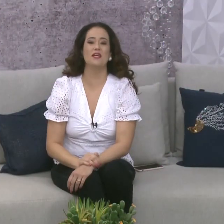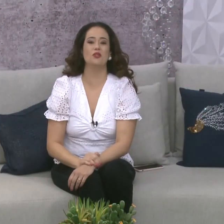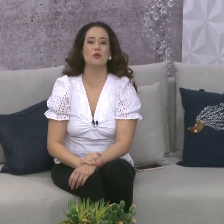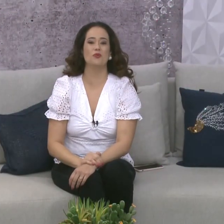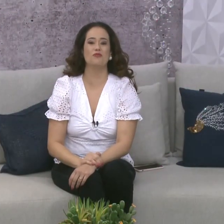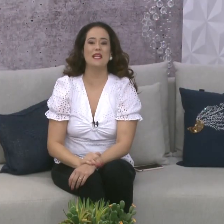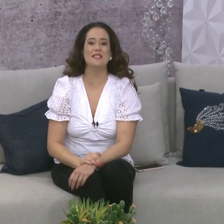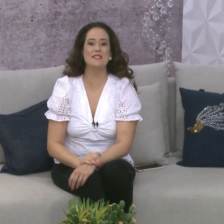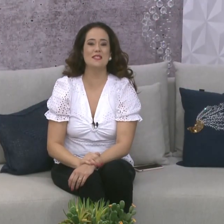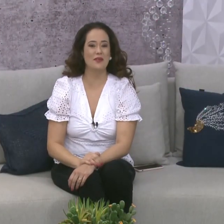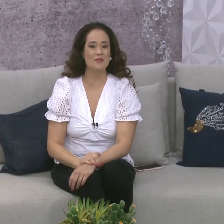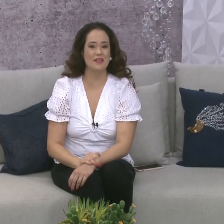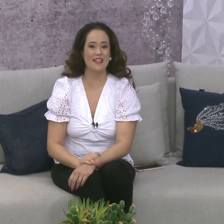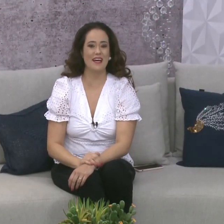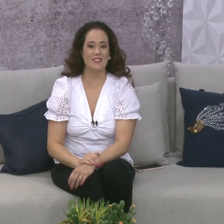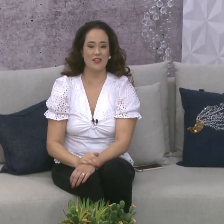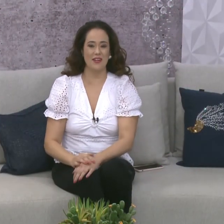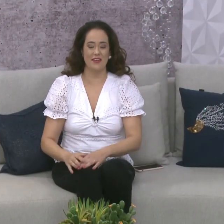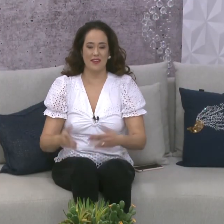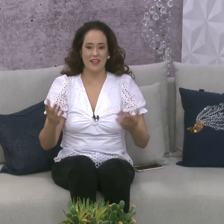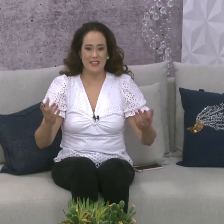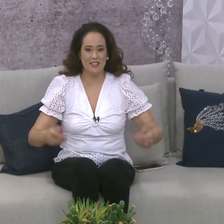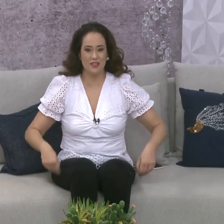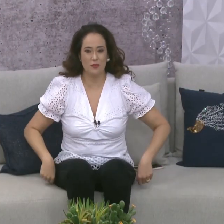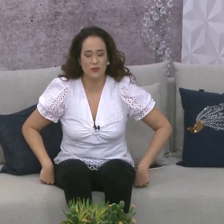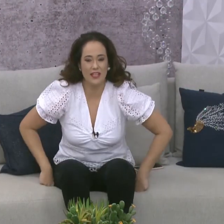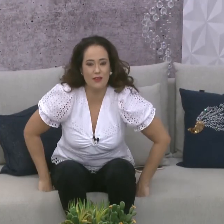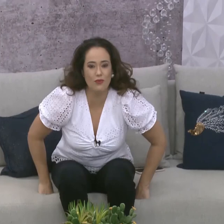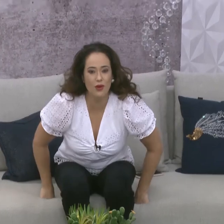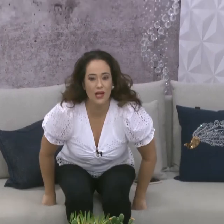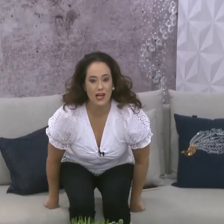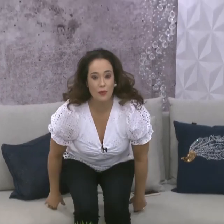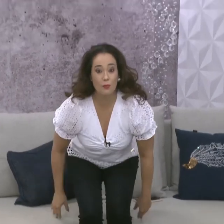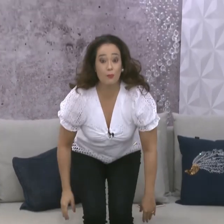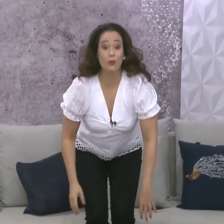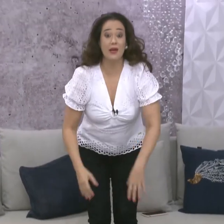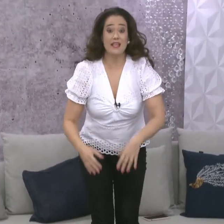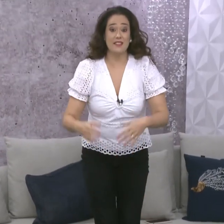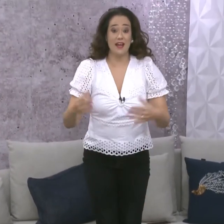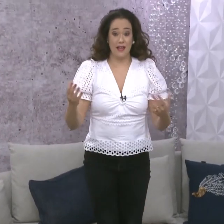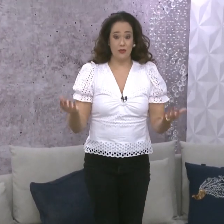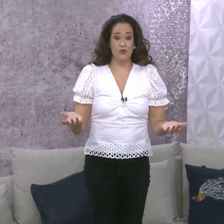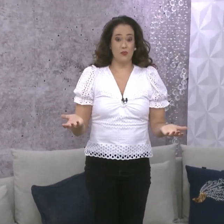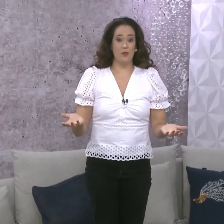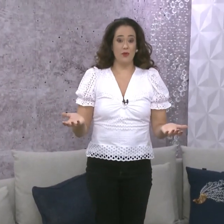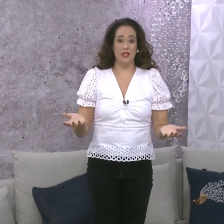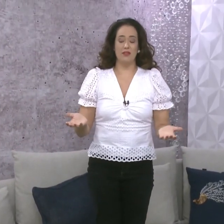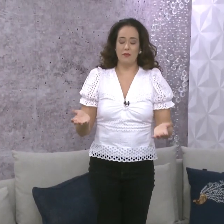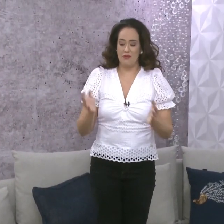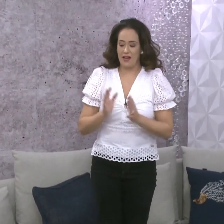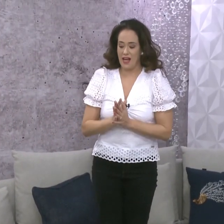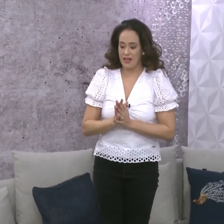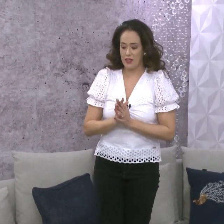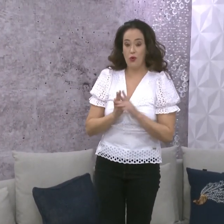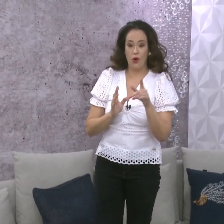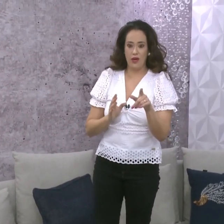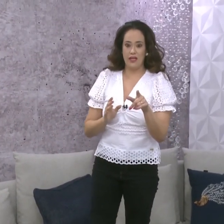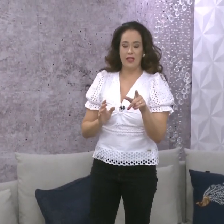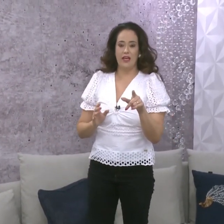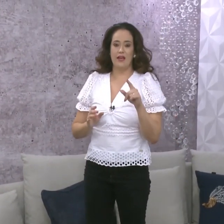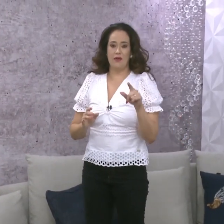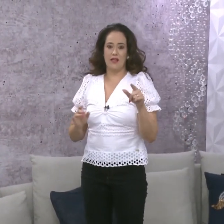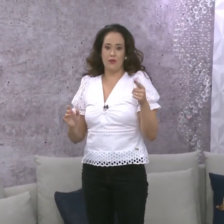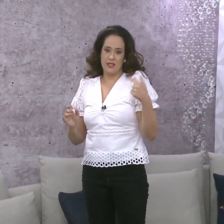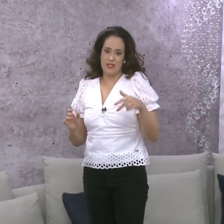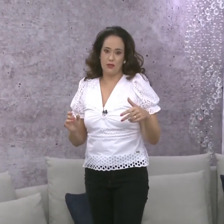Isso aí, todo mundo feliz, não é verdade? Olha, quero agradecer a todo mundo que gravou por esse ato super bonito. E também falar que o